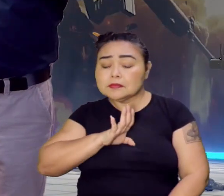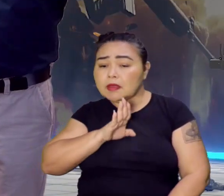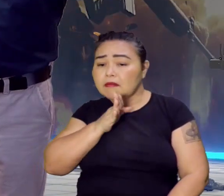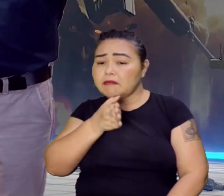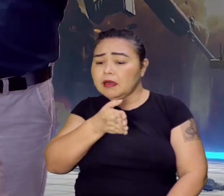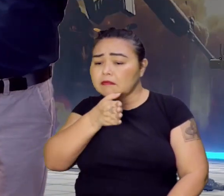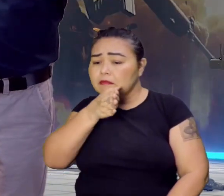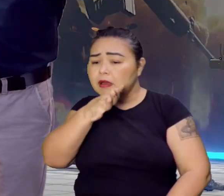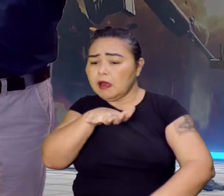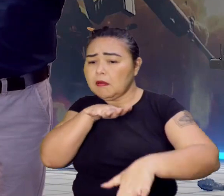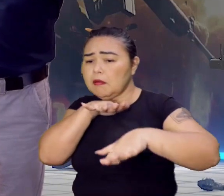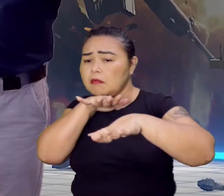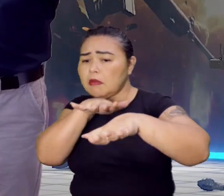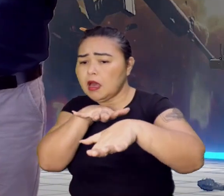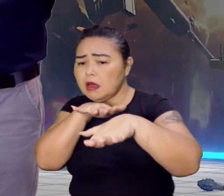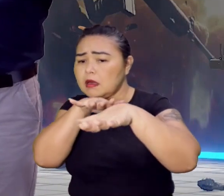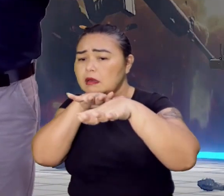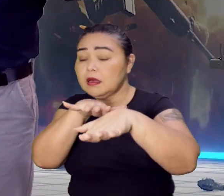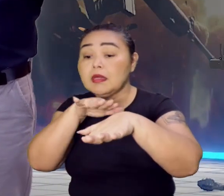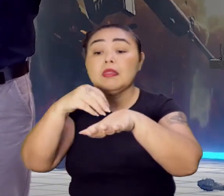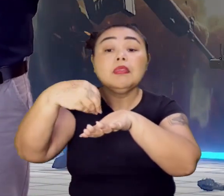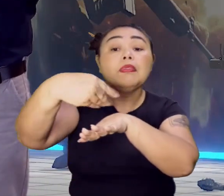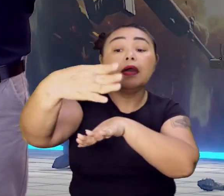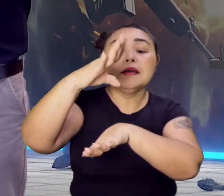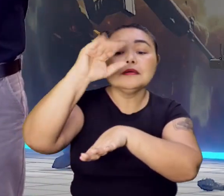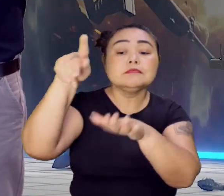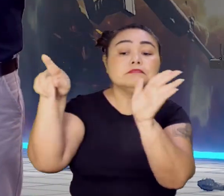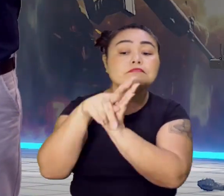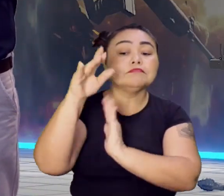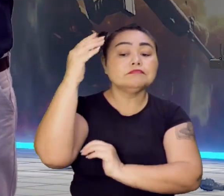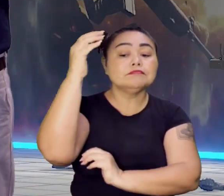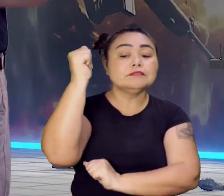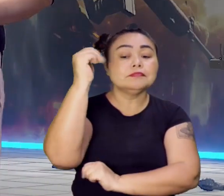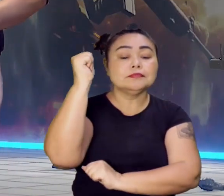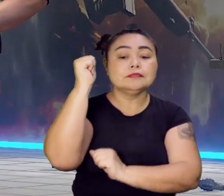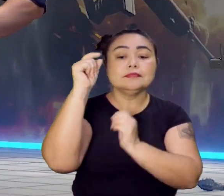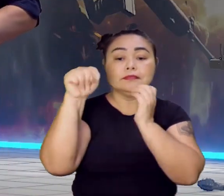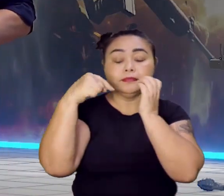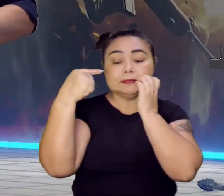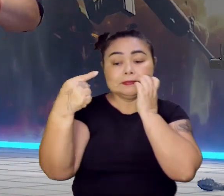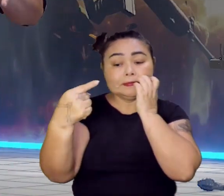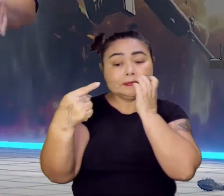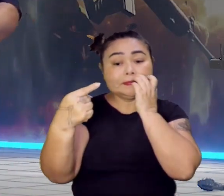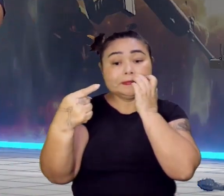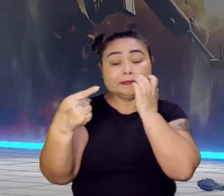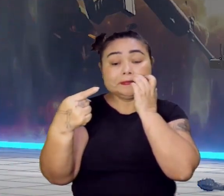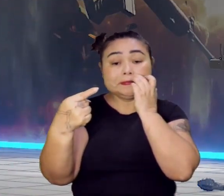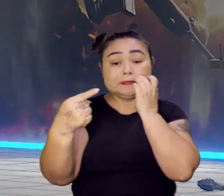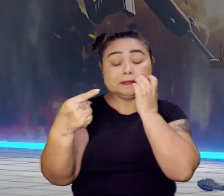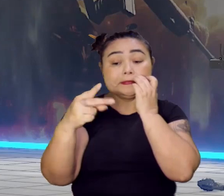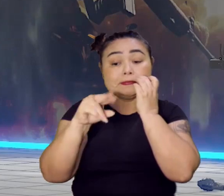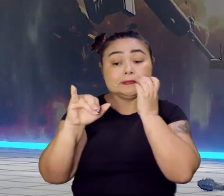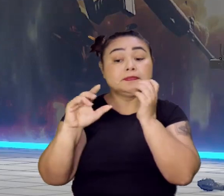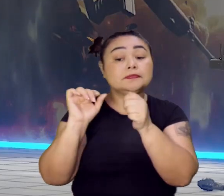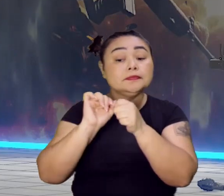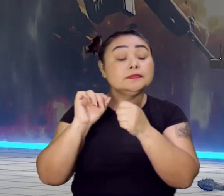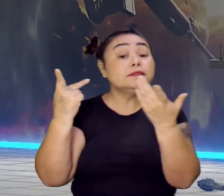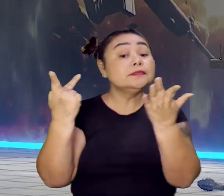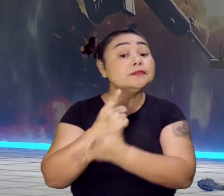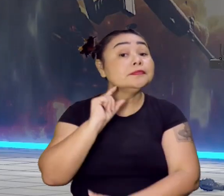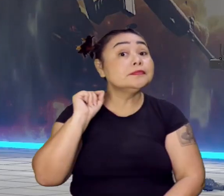em terras espanholas. E esse adentramento que nós vamos ter em terras espanholas vai causar, sabe o quê?